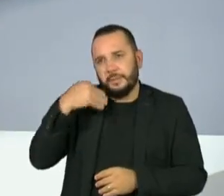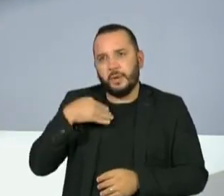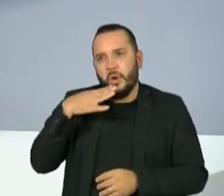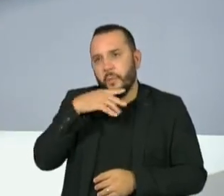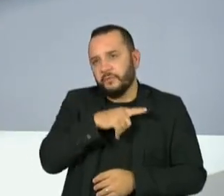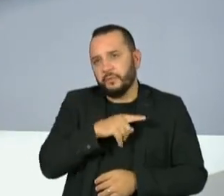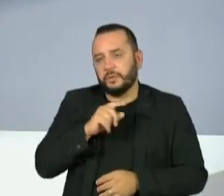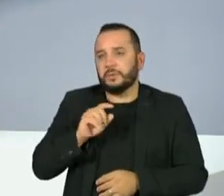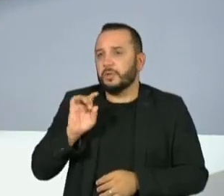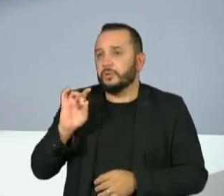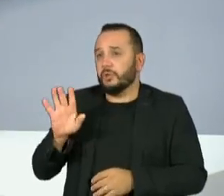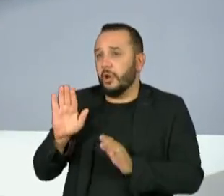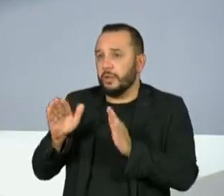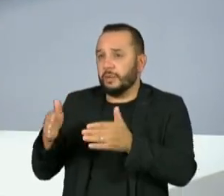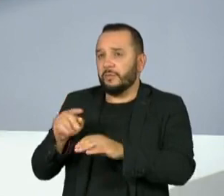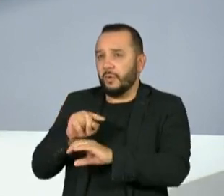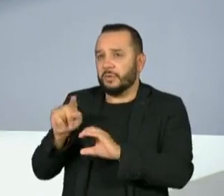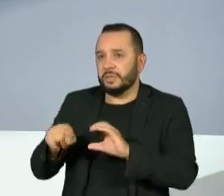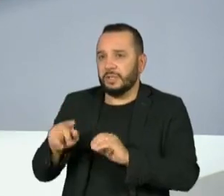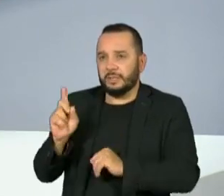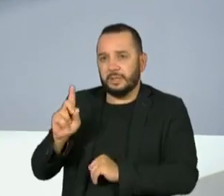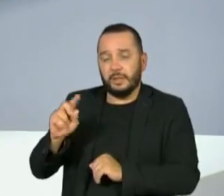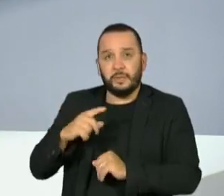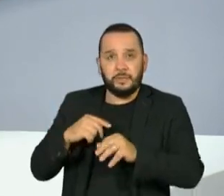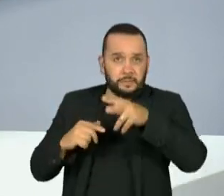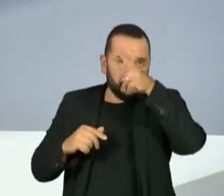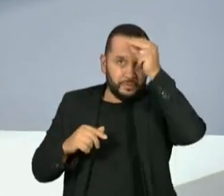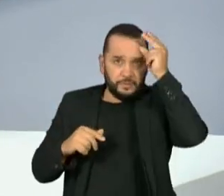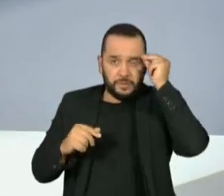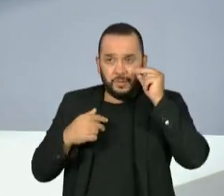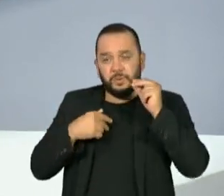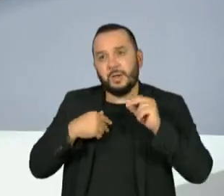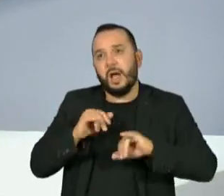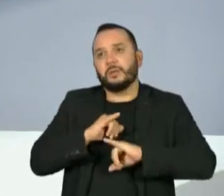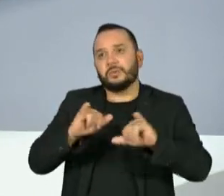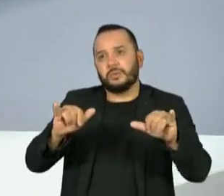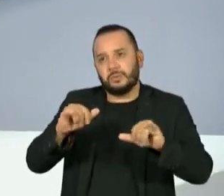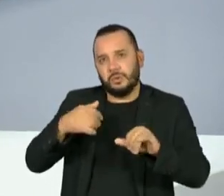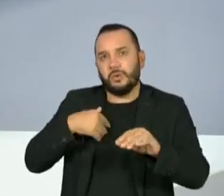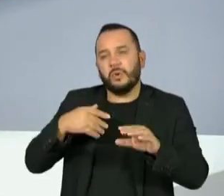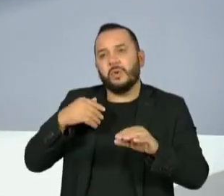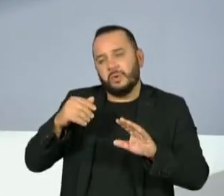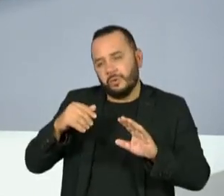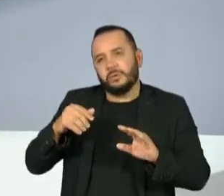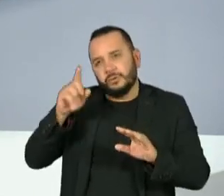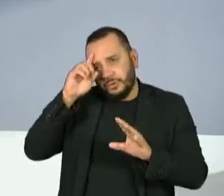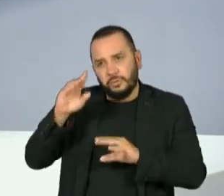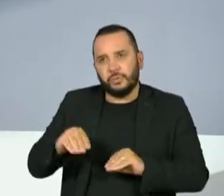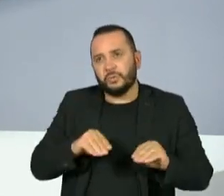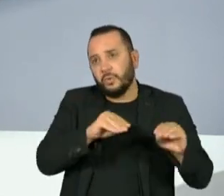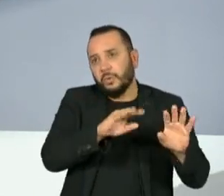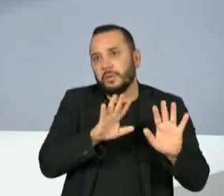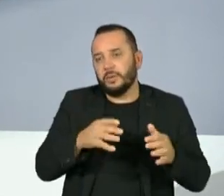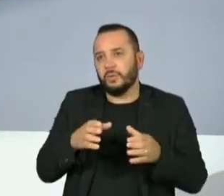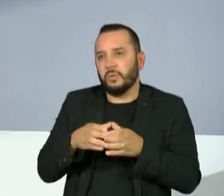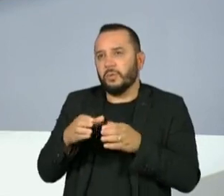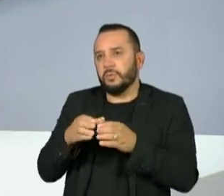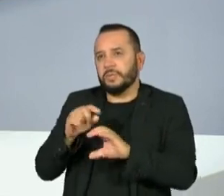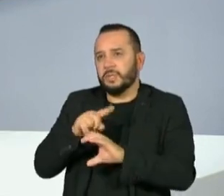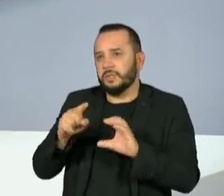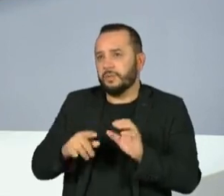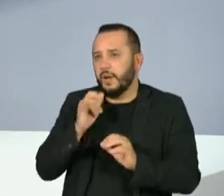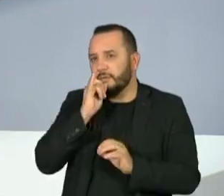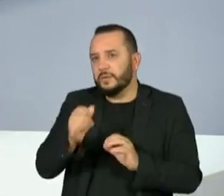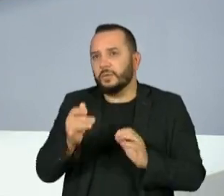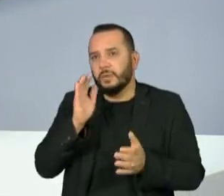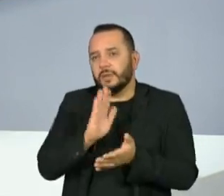científica, tanto que a prefeitura anunciou, inclusive, o adiamento antes do próprio comitê científico da prefeitura se manifestar. Então, queria saber se o